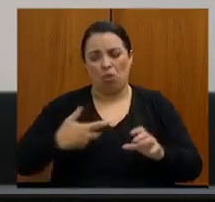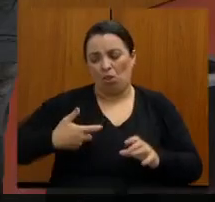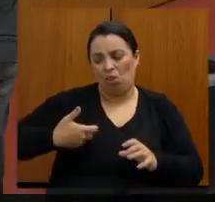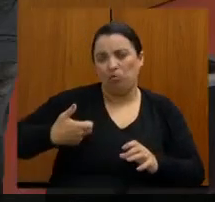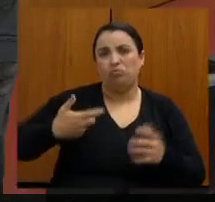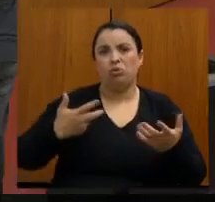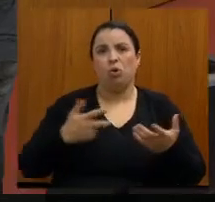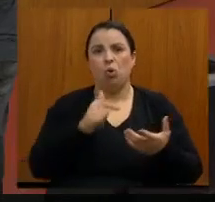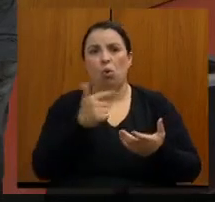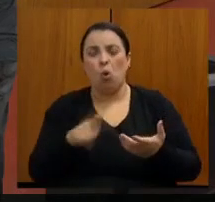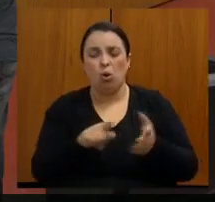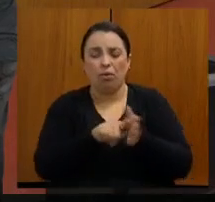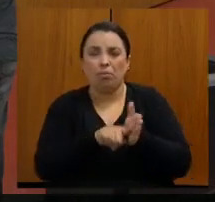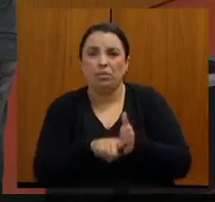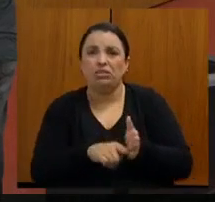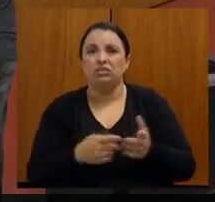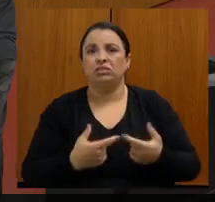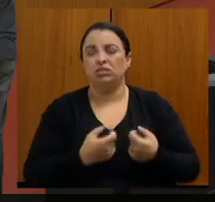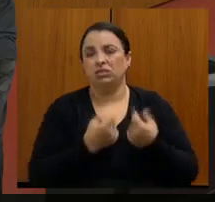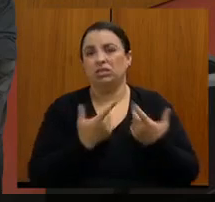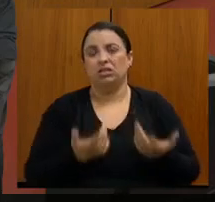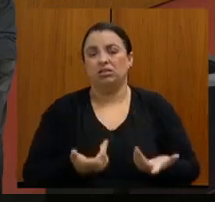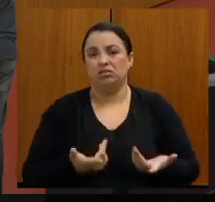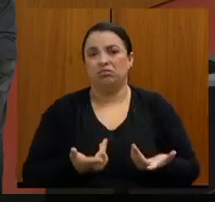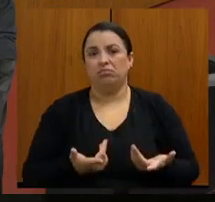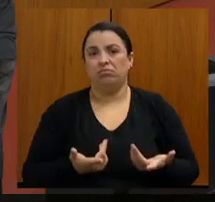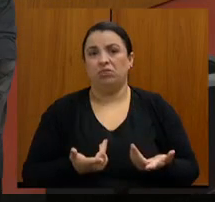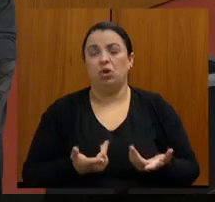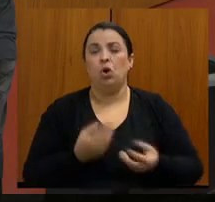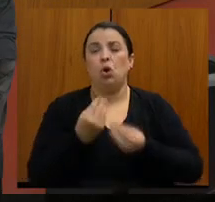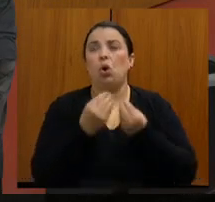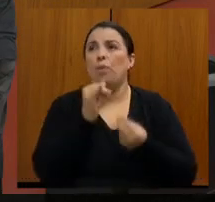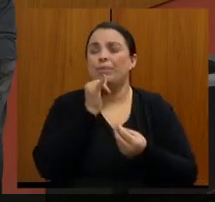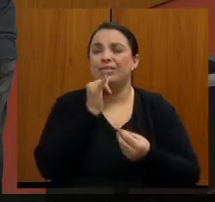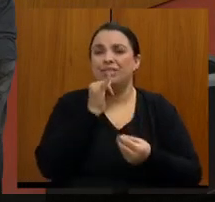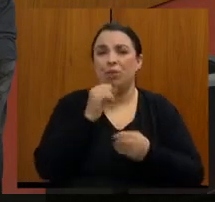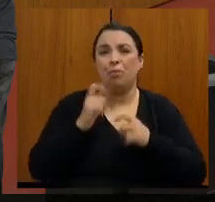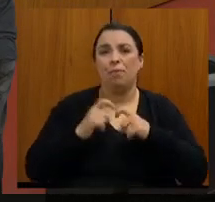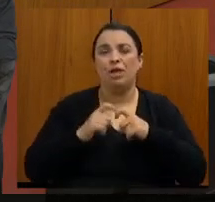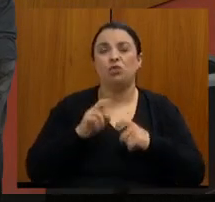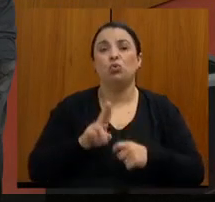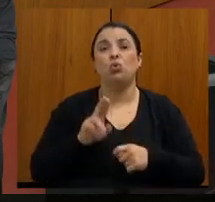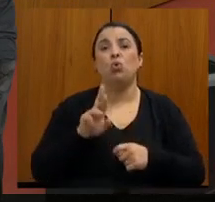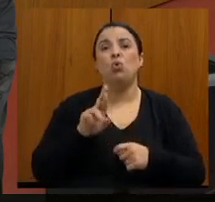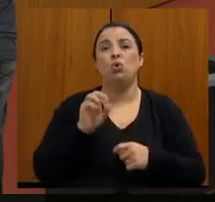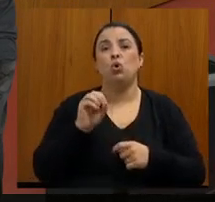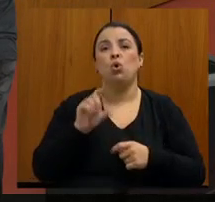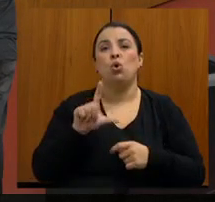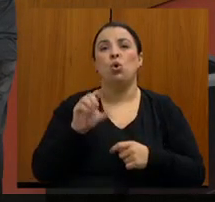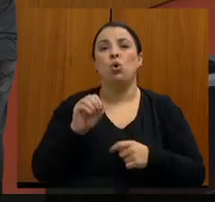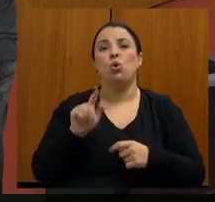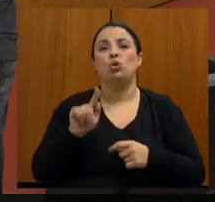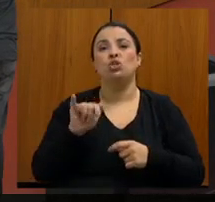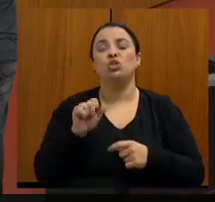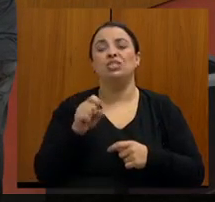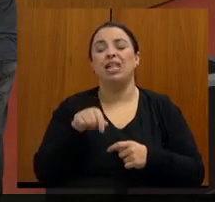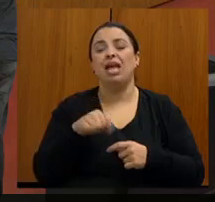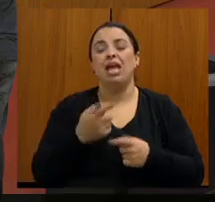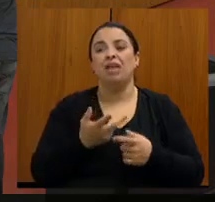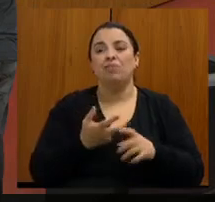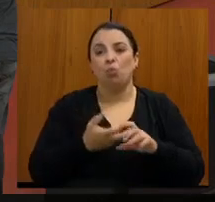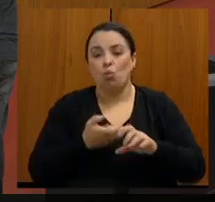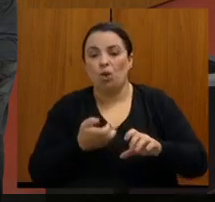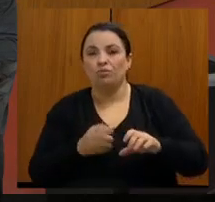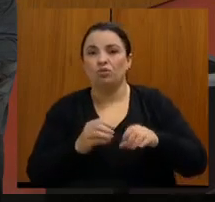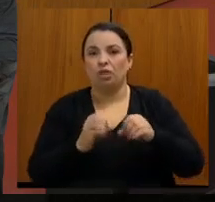lá no CEAI, eu já acredito que ele não tem coragem de fazer uma biópsia de próstata, se o paciente, às vezes, pode ter uma intercorrência ali, uma